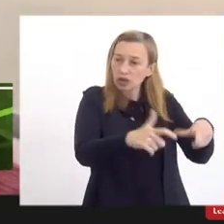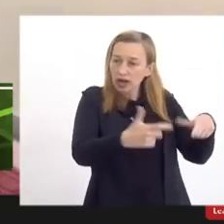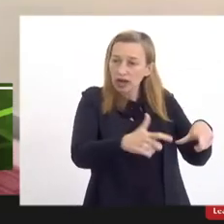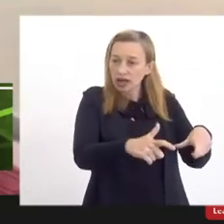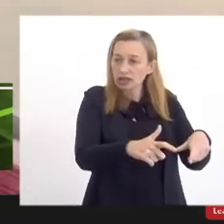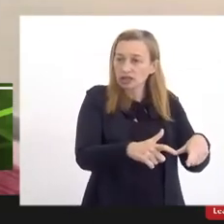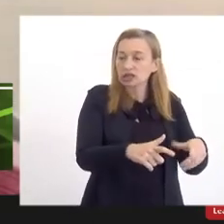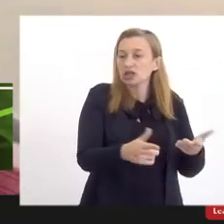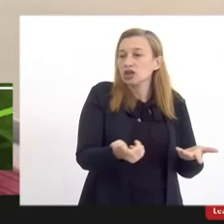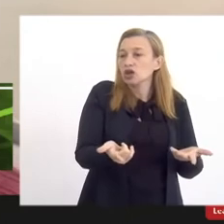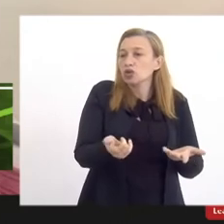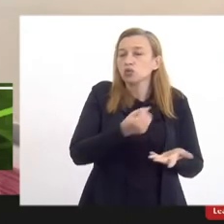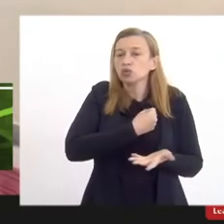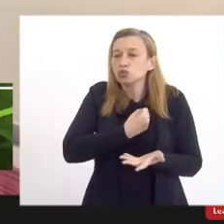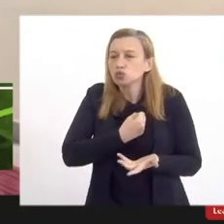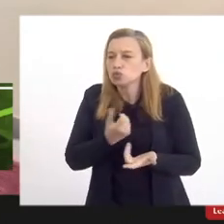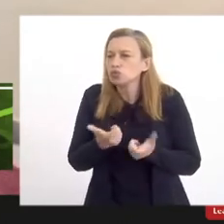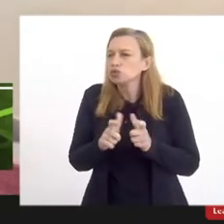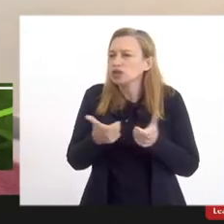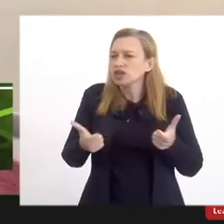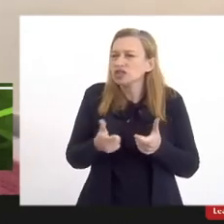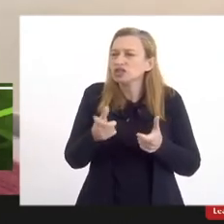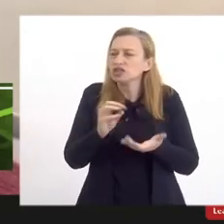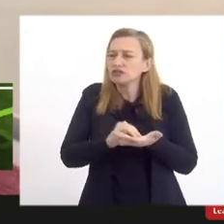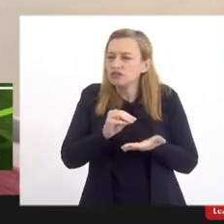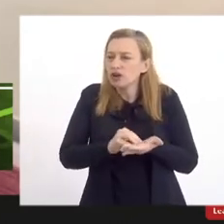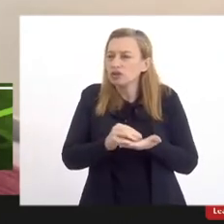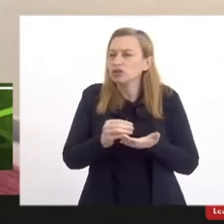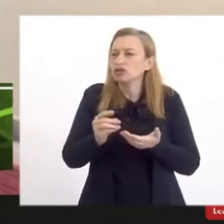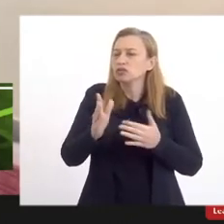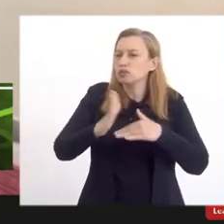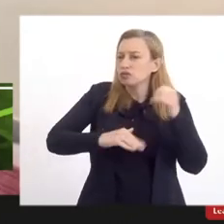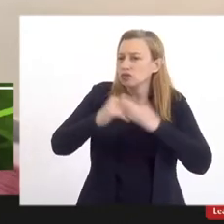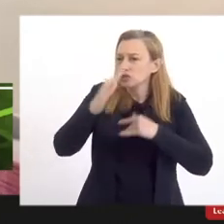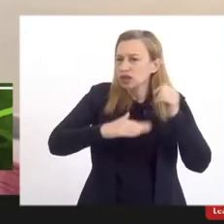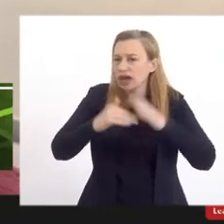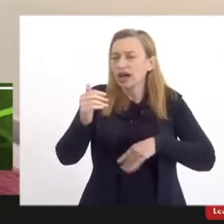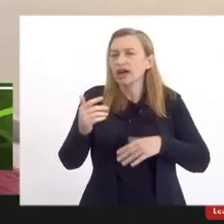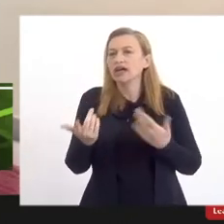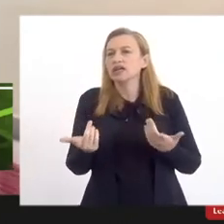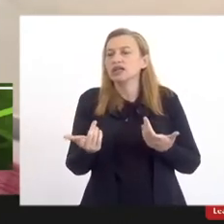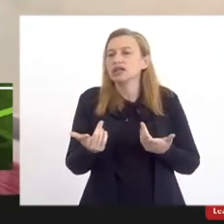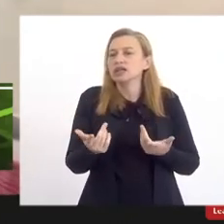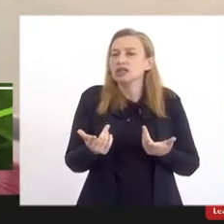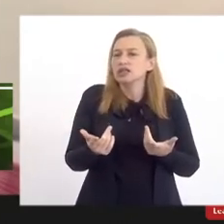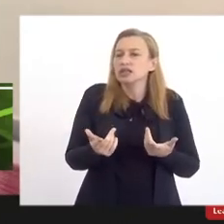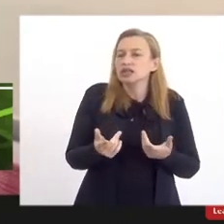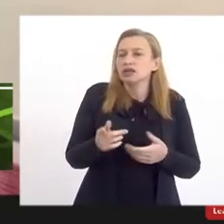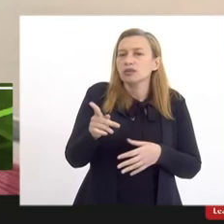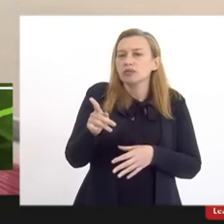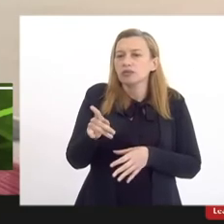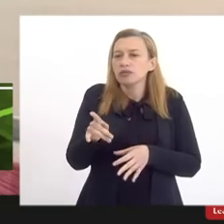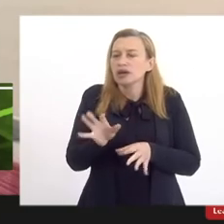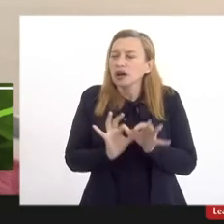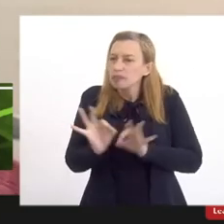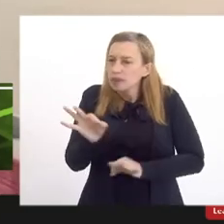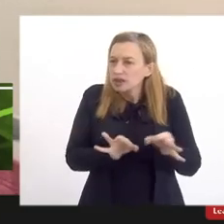insuficiência de concursos de inadequação de planos de cargos e carreiras